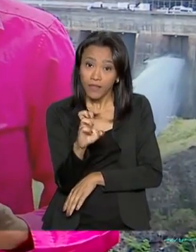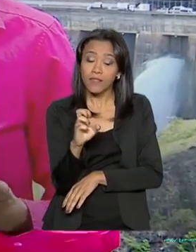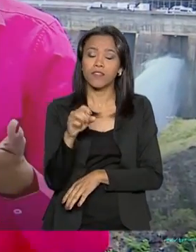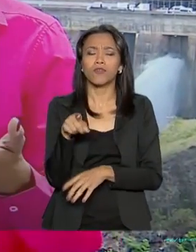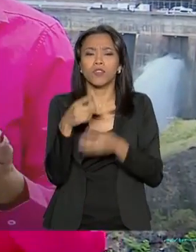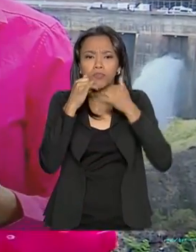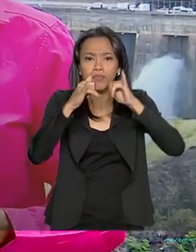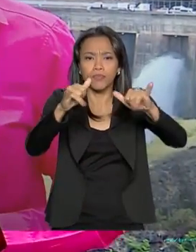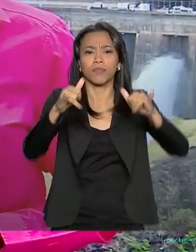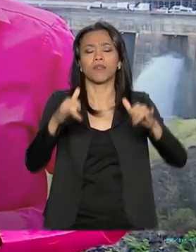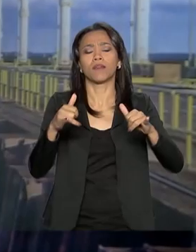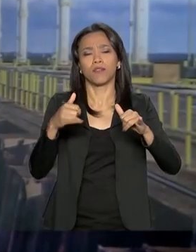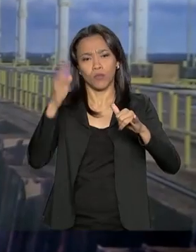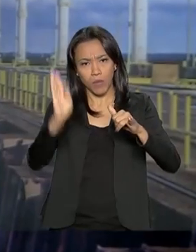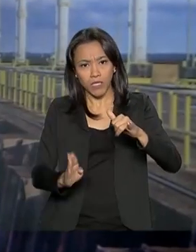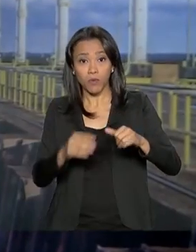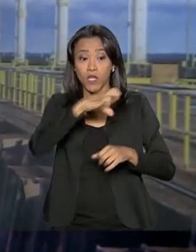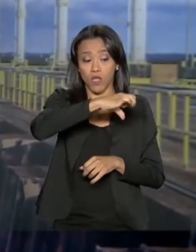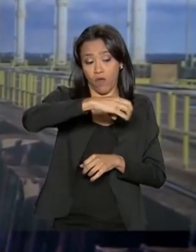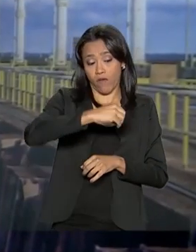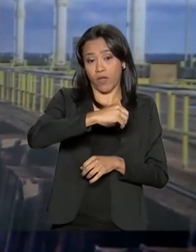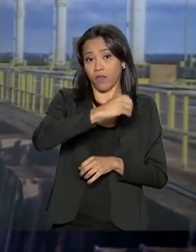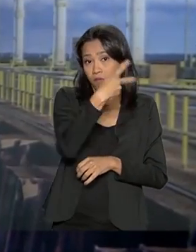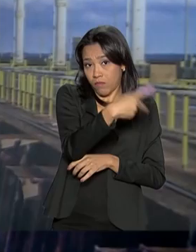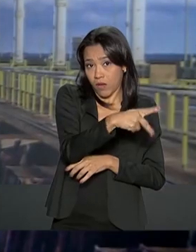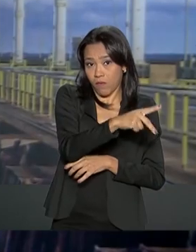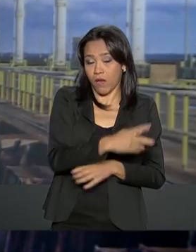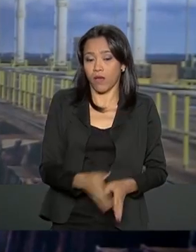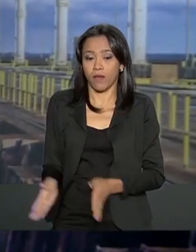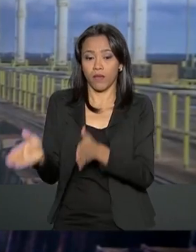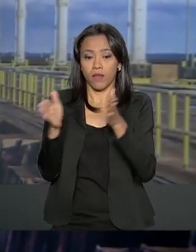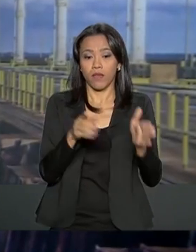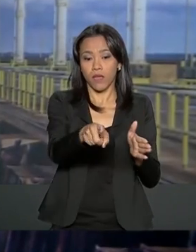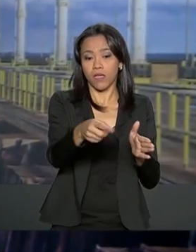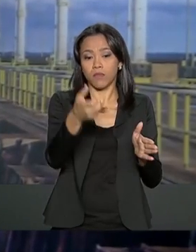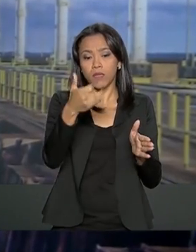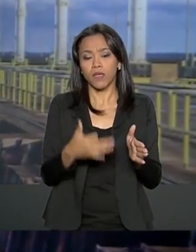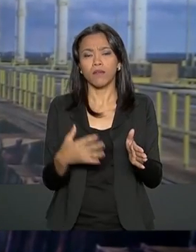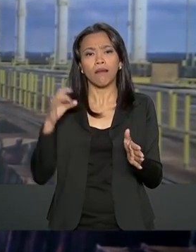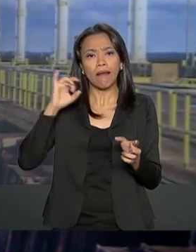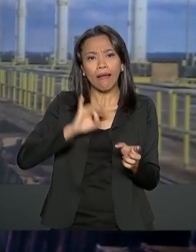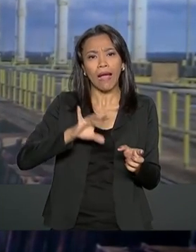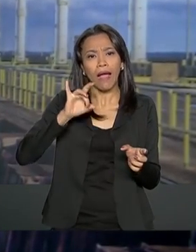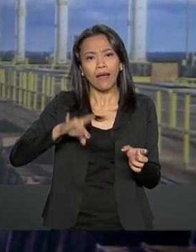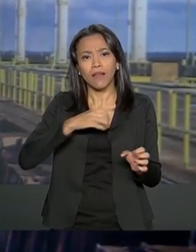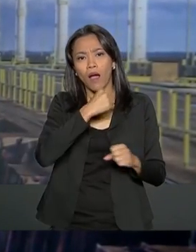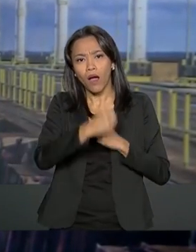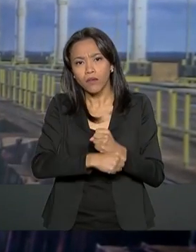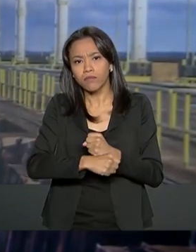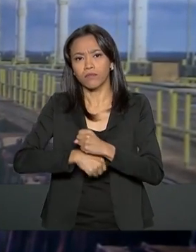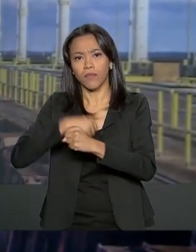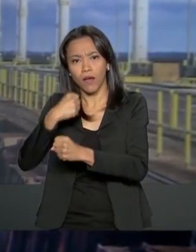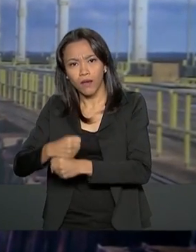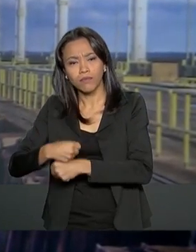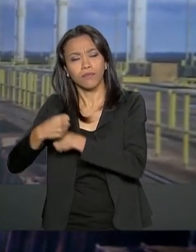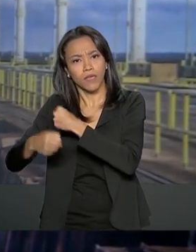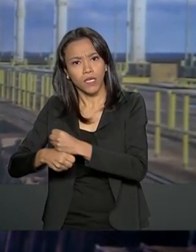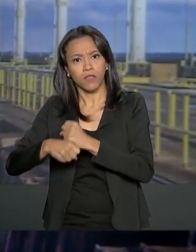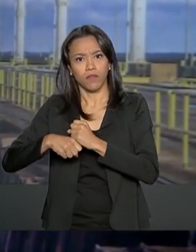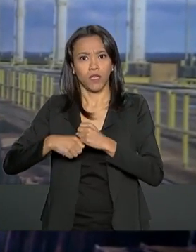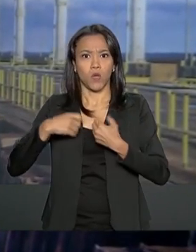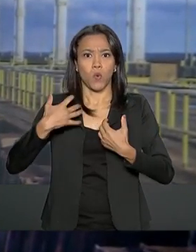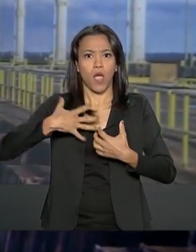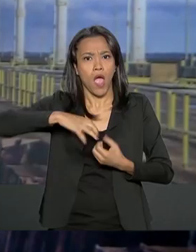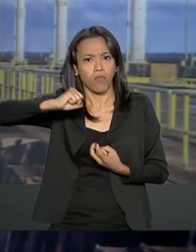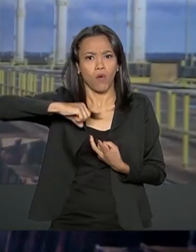% no Paraguai. Isso aqui vem crescendo ano a ano e nós viemos batendo o recorde, sendo que nos últimos cinco anos